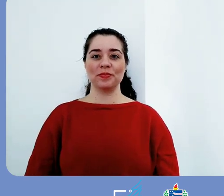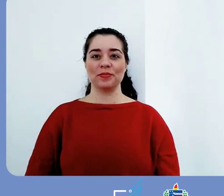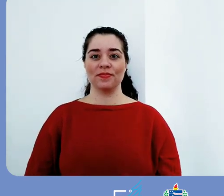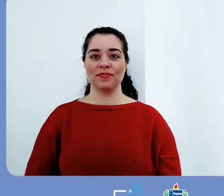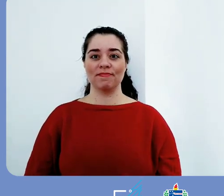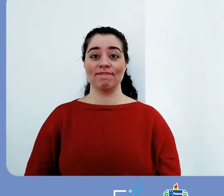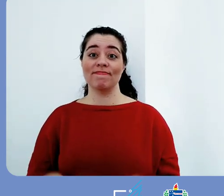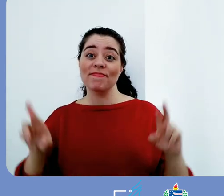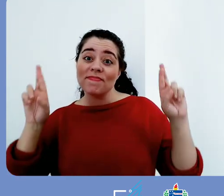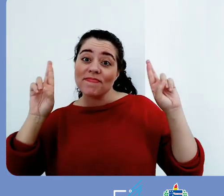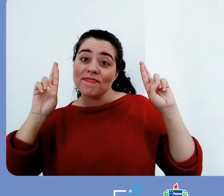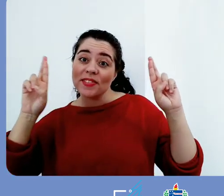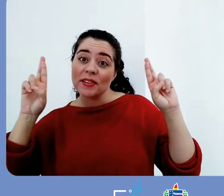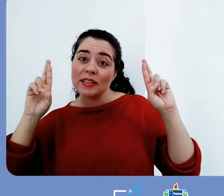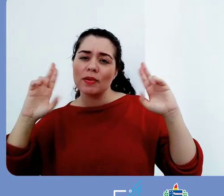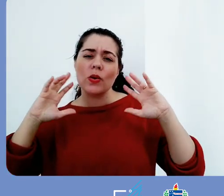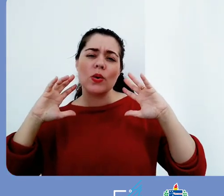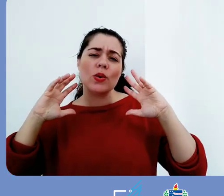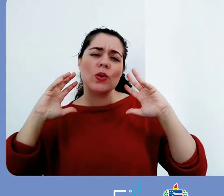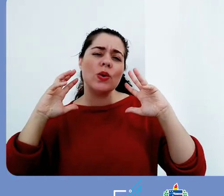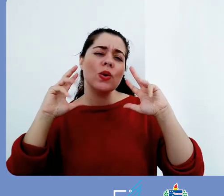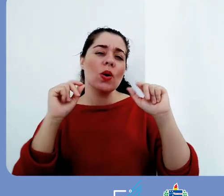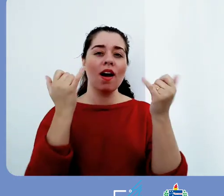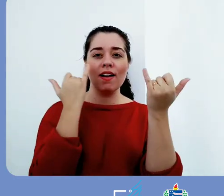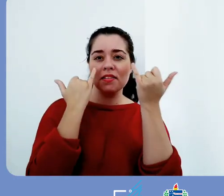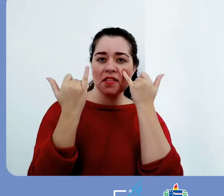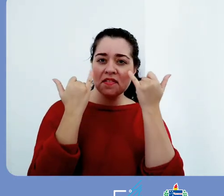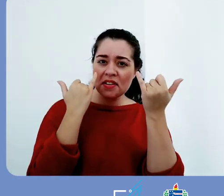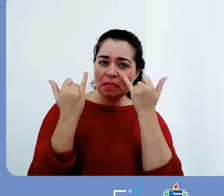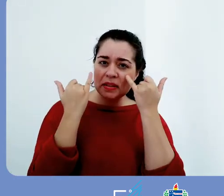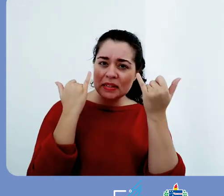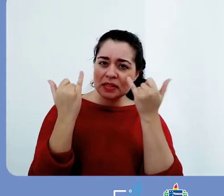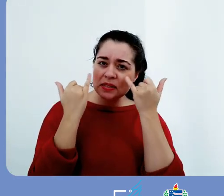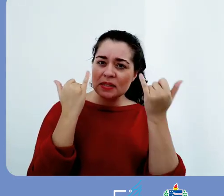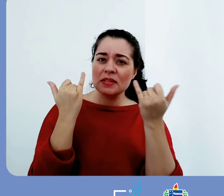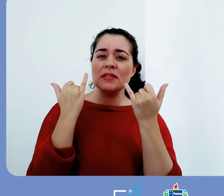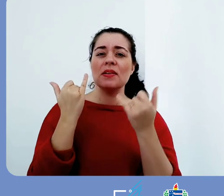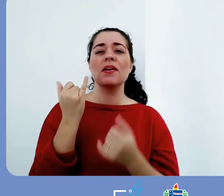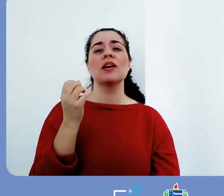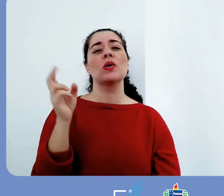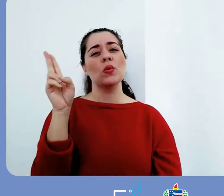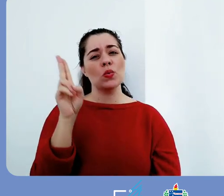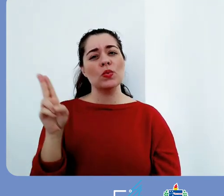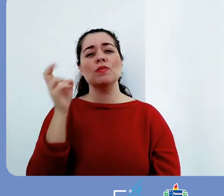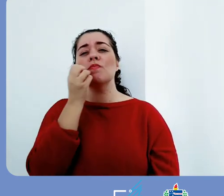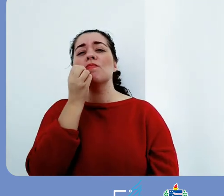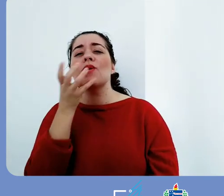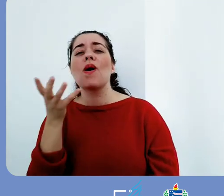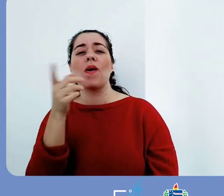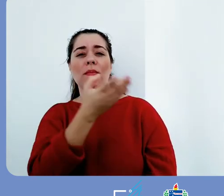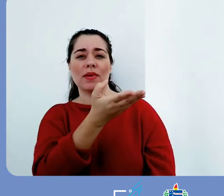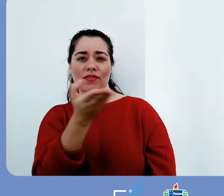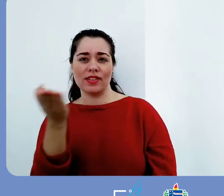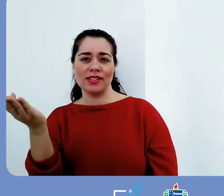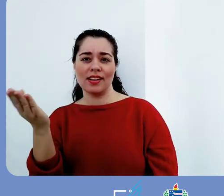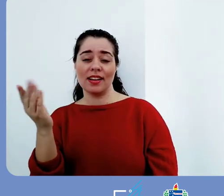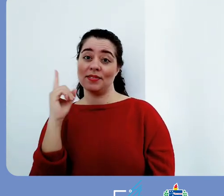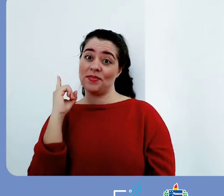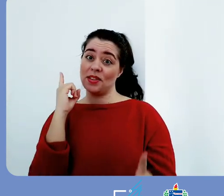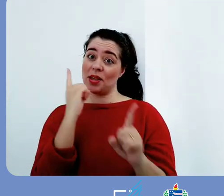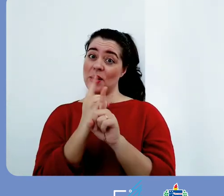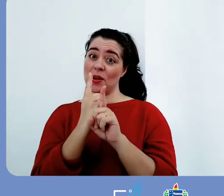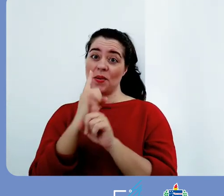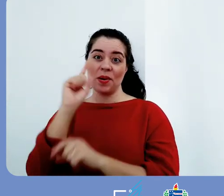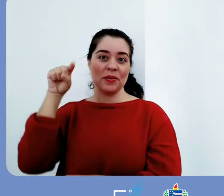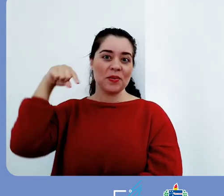Eu espero que todas essas informações tenham sido úteis para você e a gente se vê em breve em uma outra oportunidade.